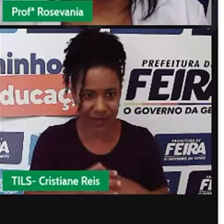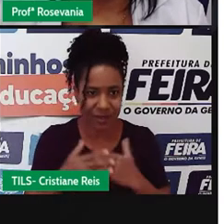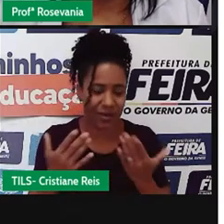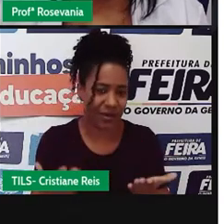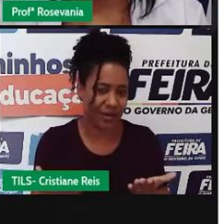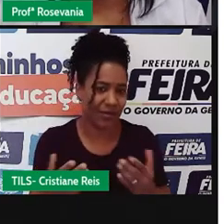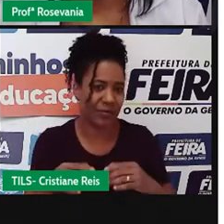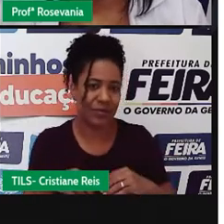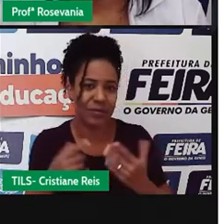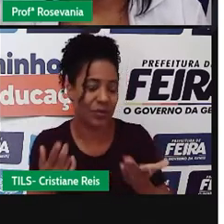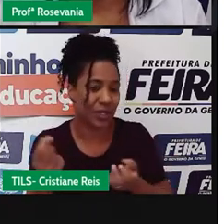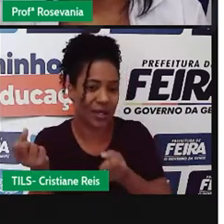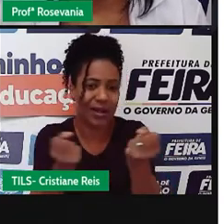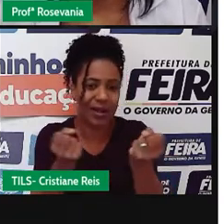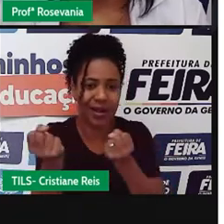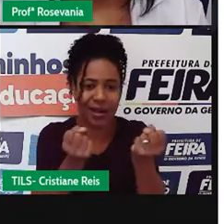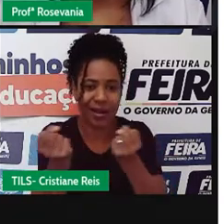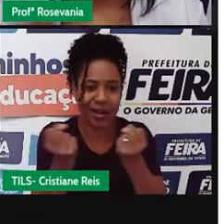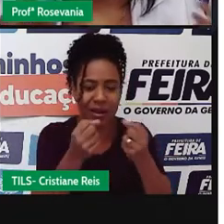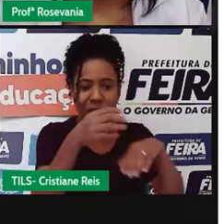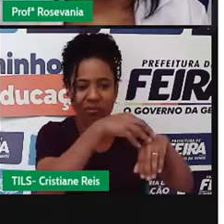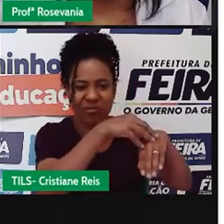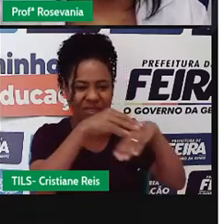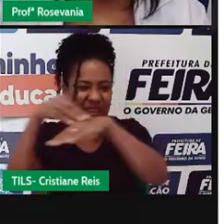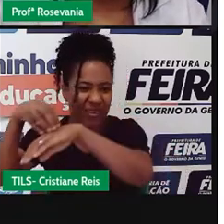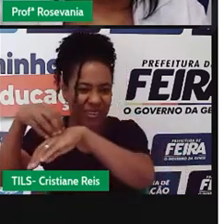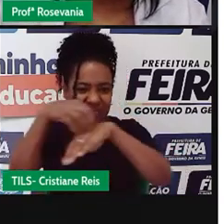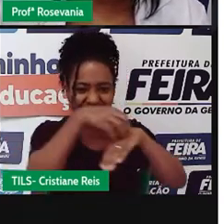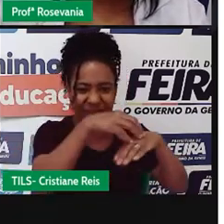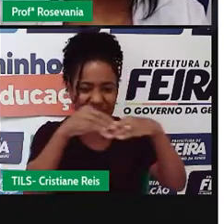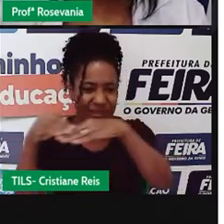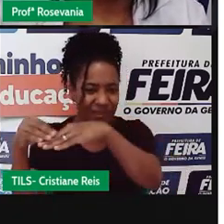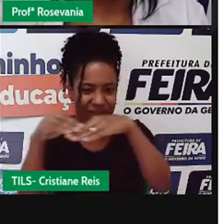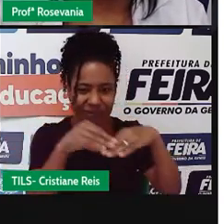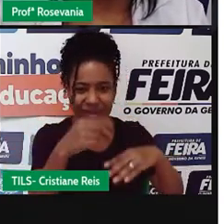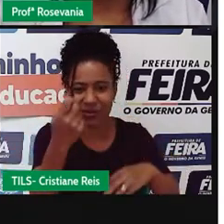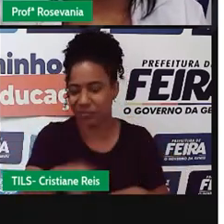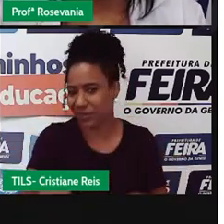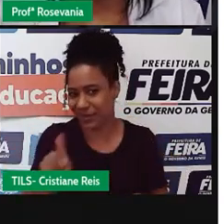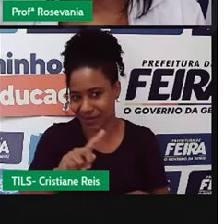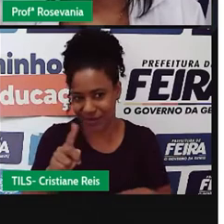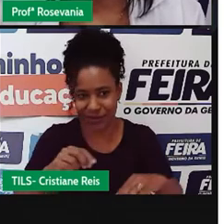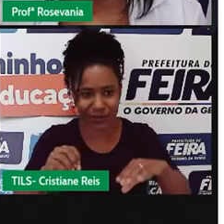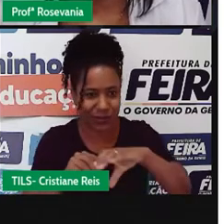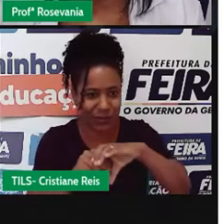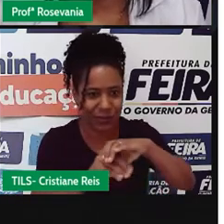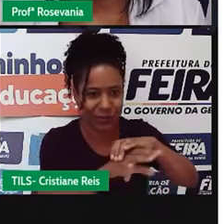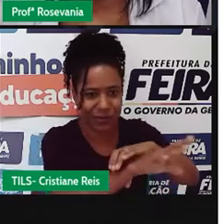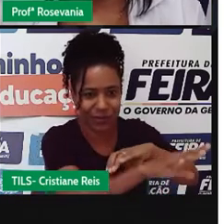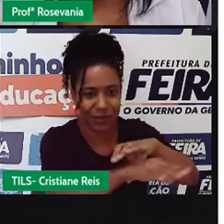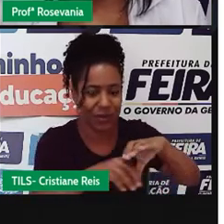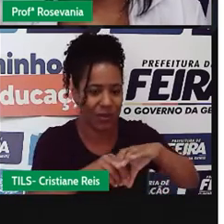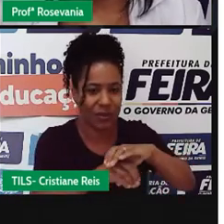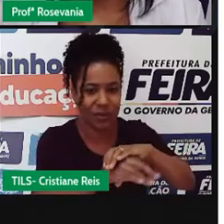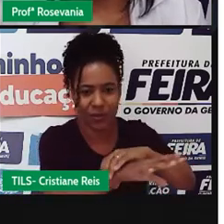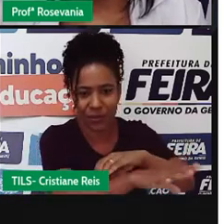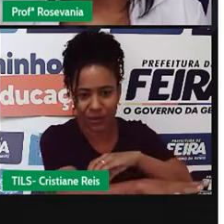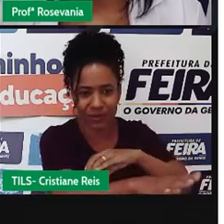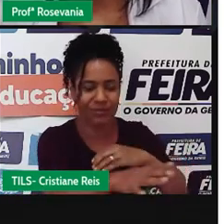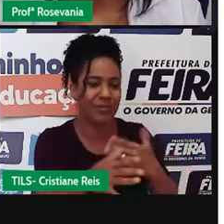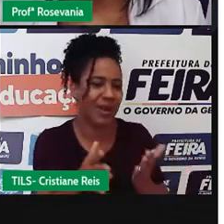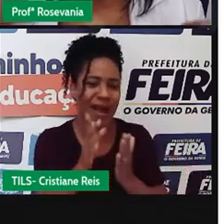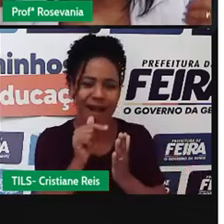bota muito carro, né, nas vias, não vai, não vai nada, né, sendo transportado pelo meio